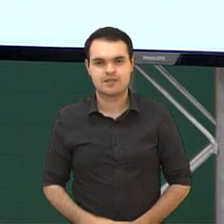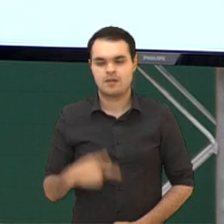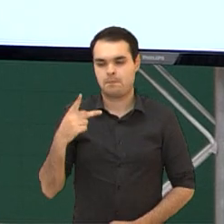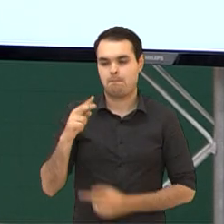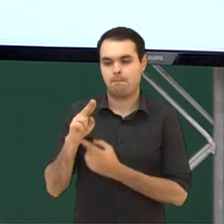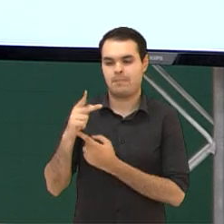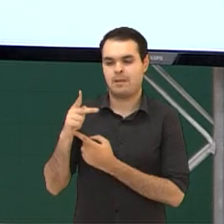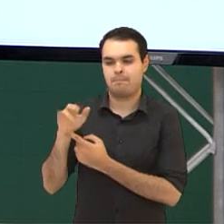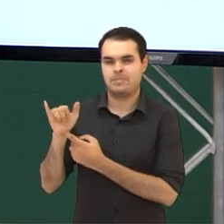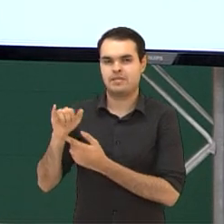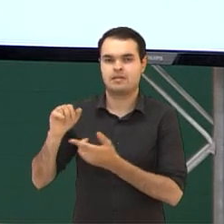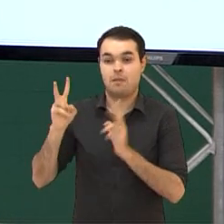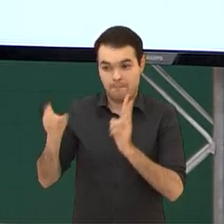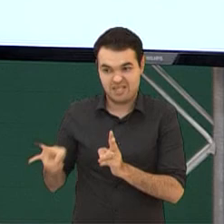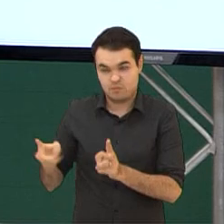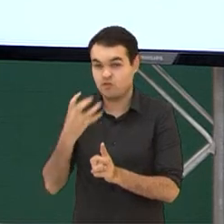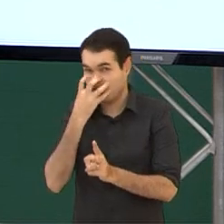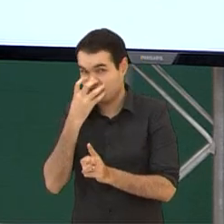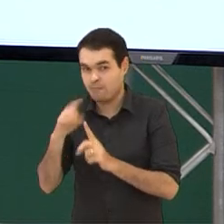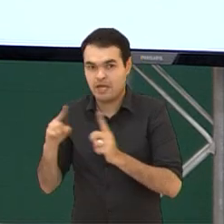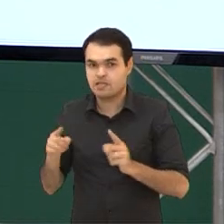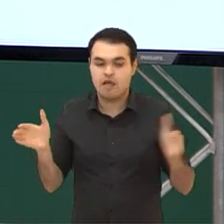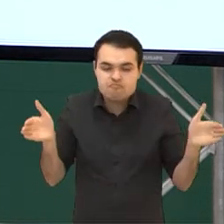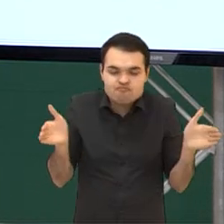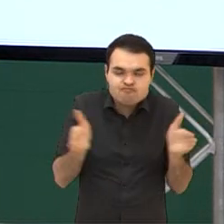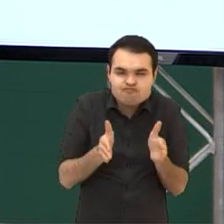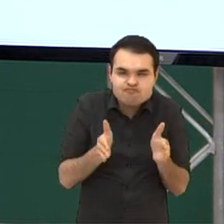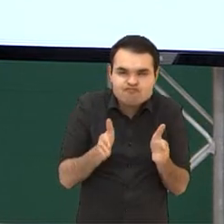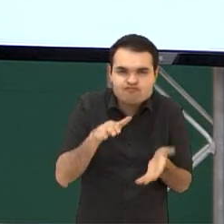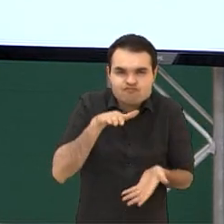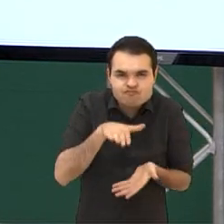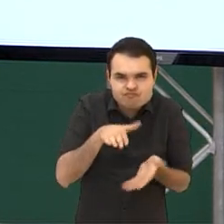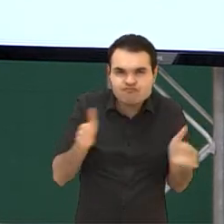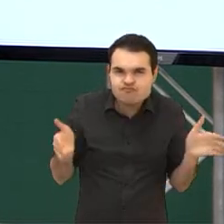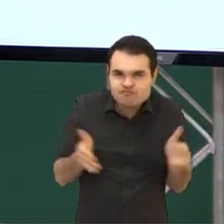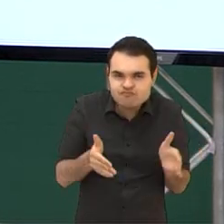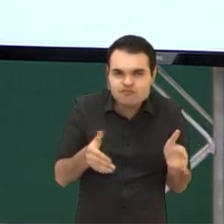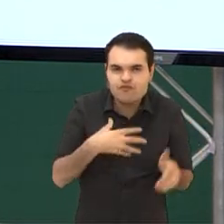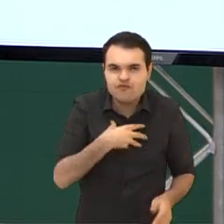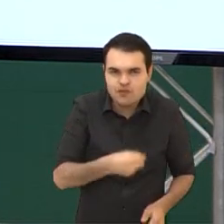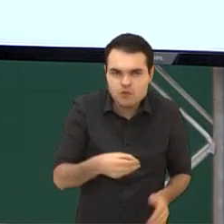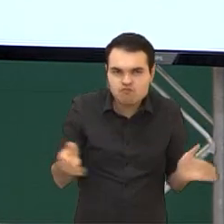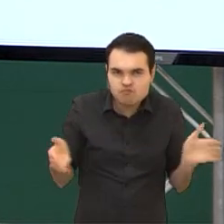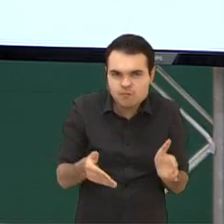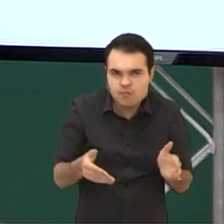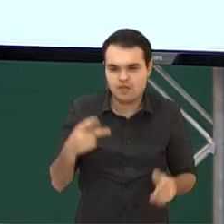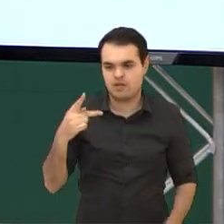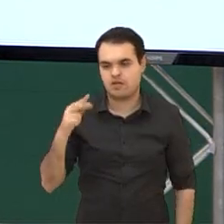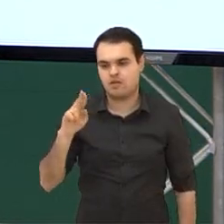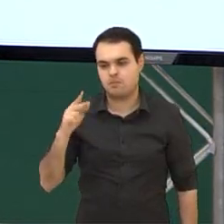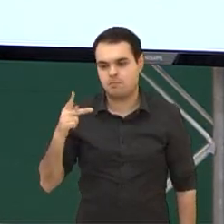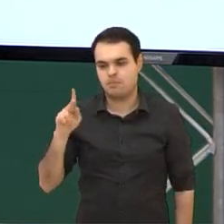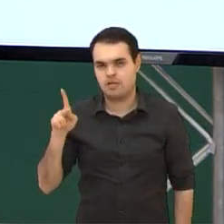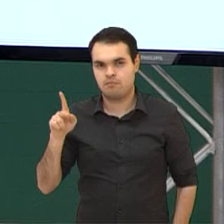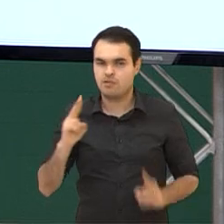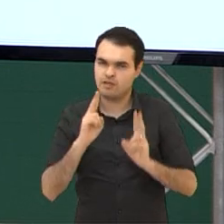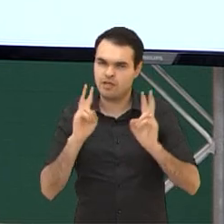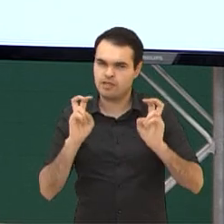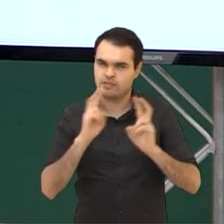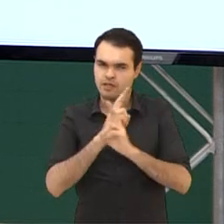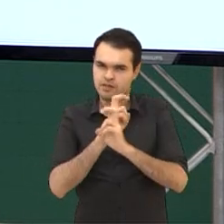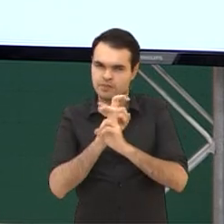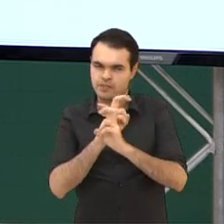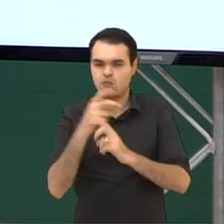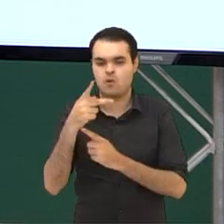é o mesmo que dog, mas é para se referir a um filhotinho de cachorro. Ok? E lembrando que a nossa expressão que a gente tá